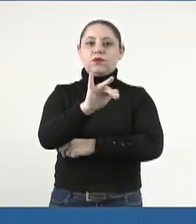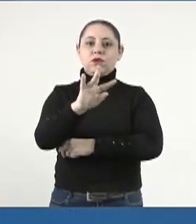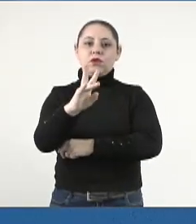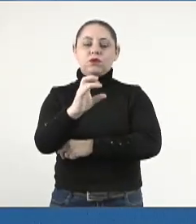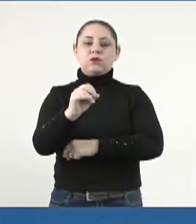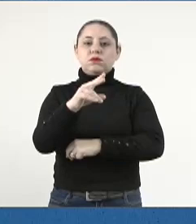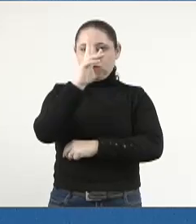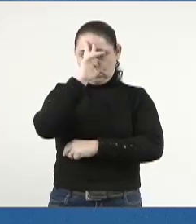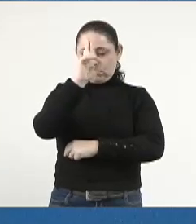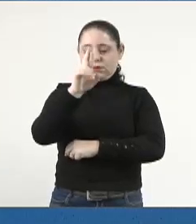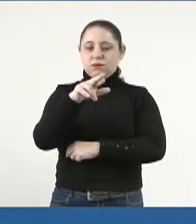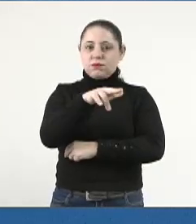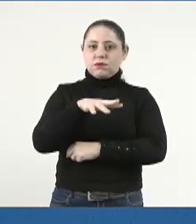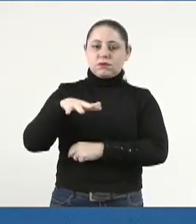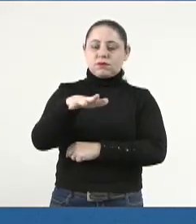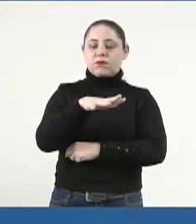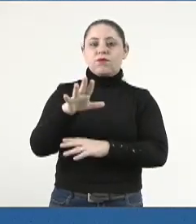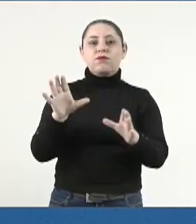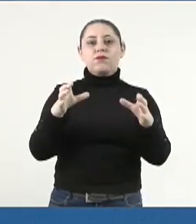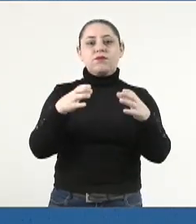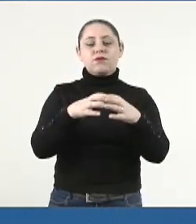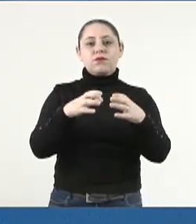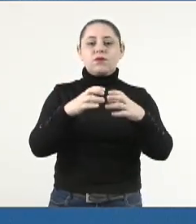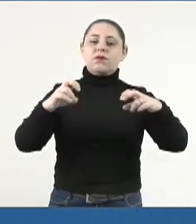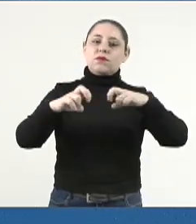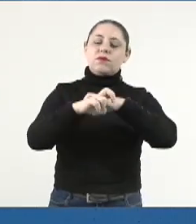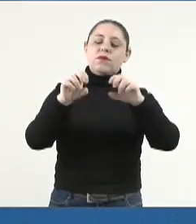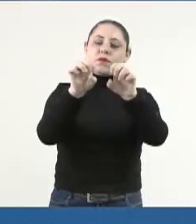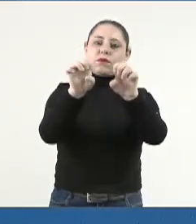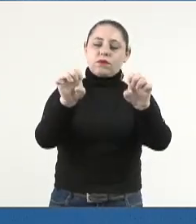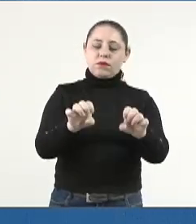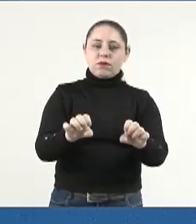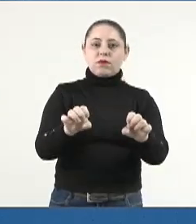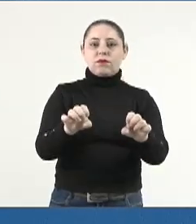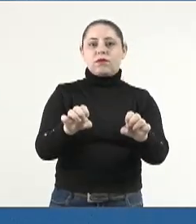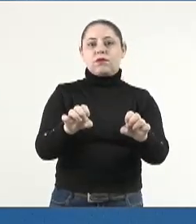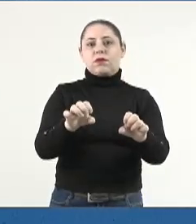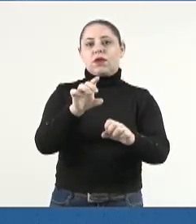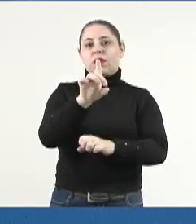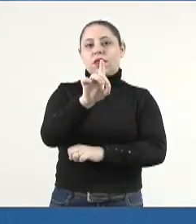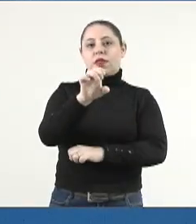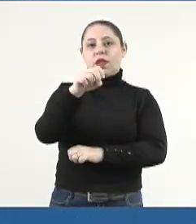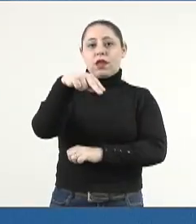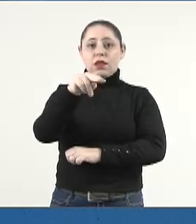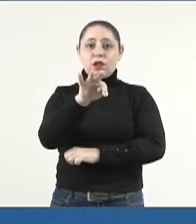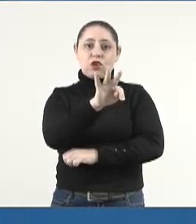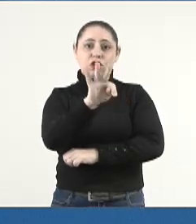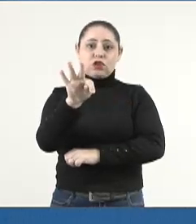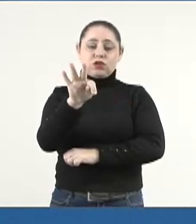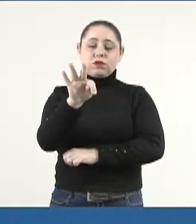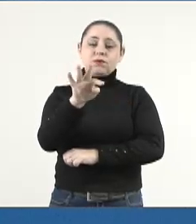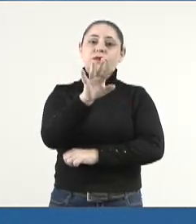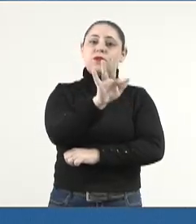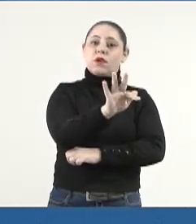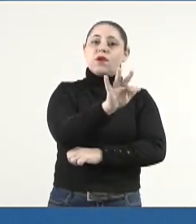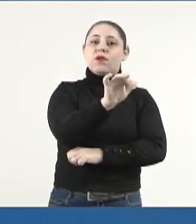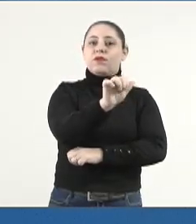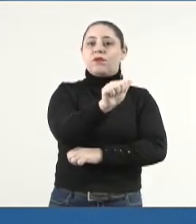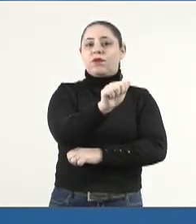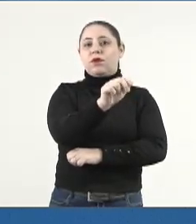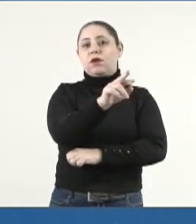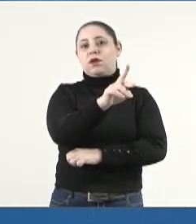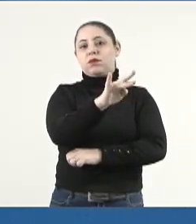como ao diretor-geral do Departamento Nacional de Infraestrutura e Transporte, DENIT, senhor Fabrício de Oliveira